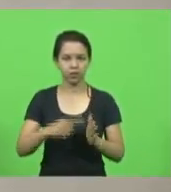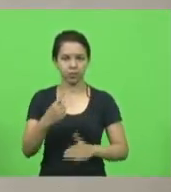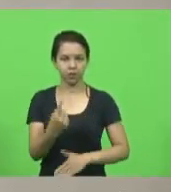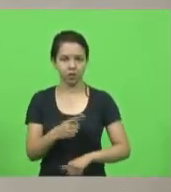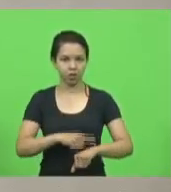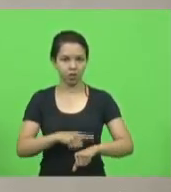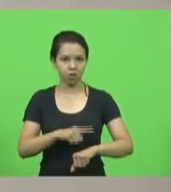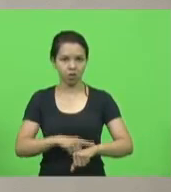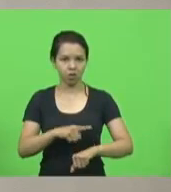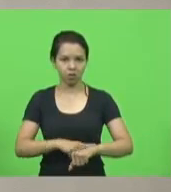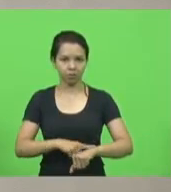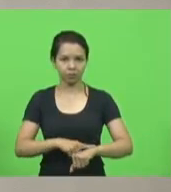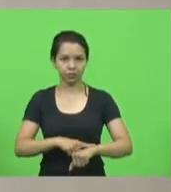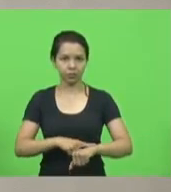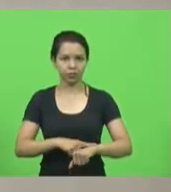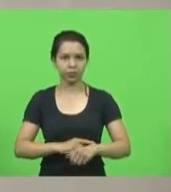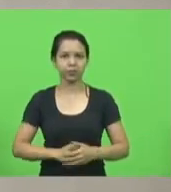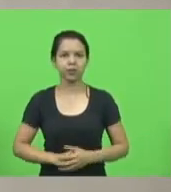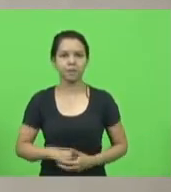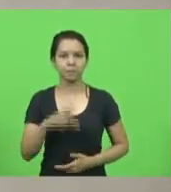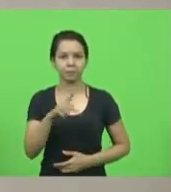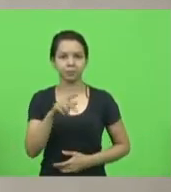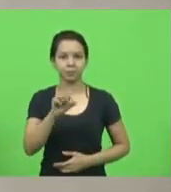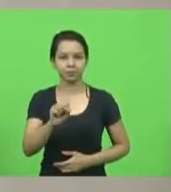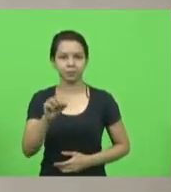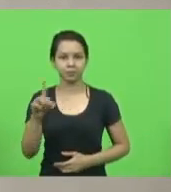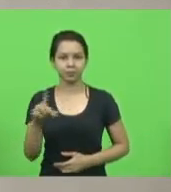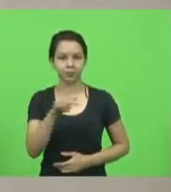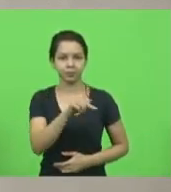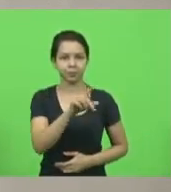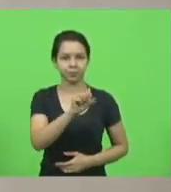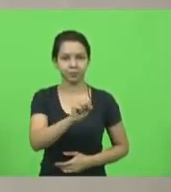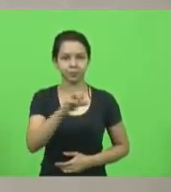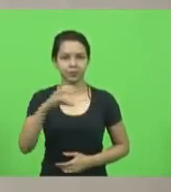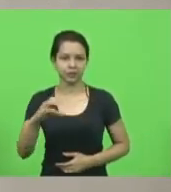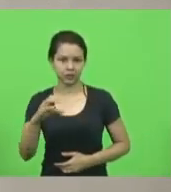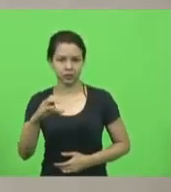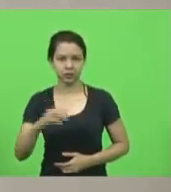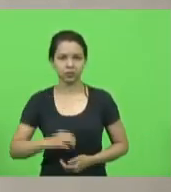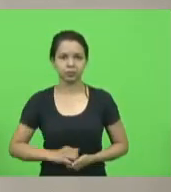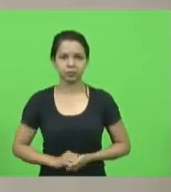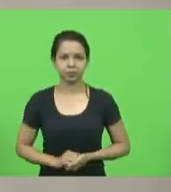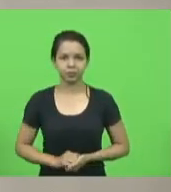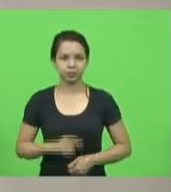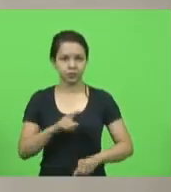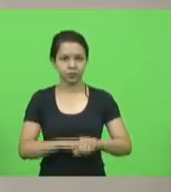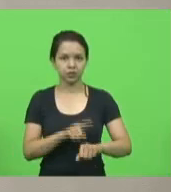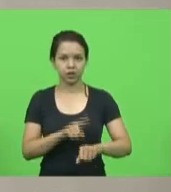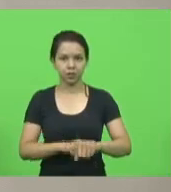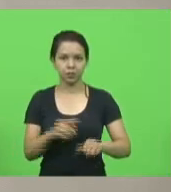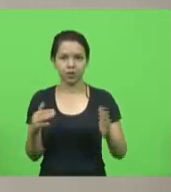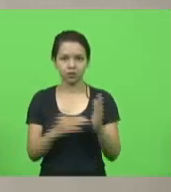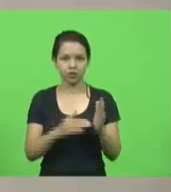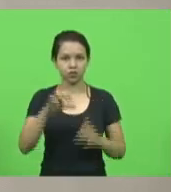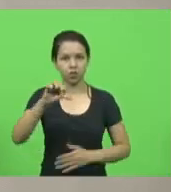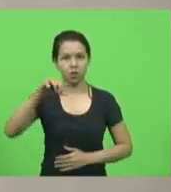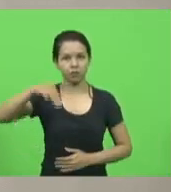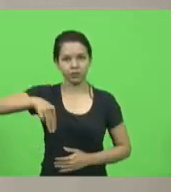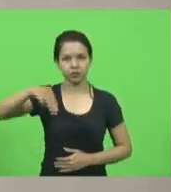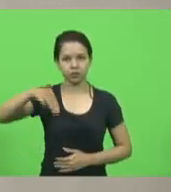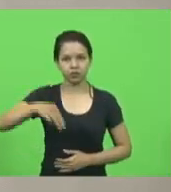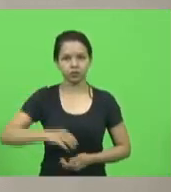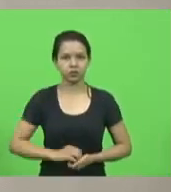pertence ao bloco PSD-PSC, com o tempo de até nove minutos.